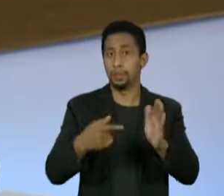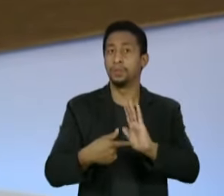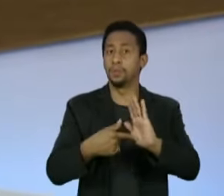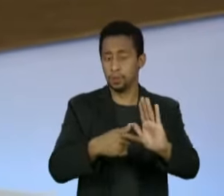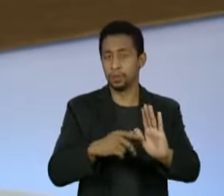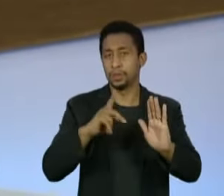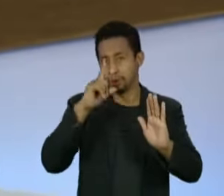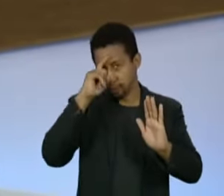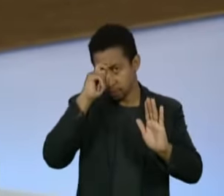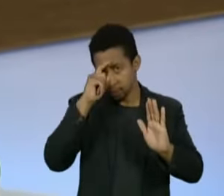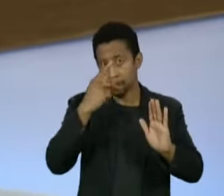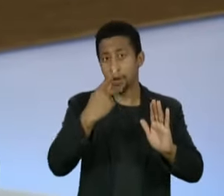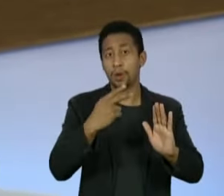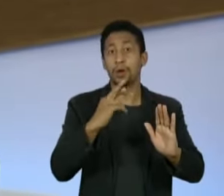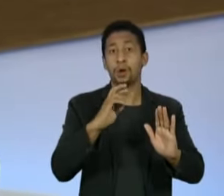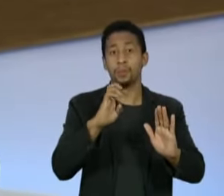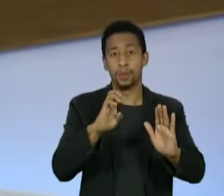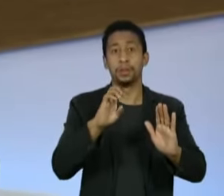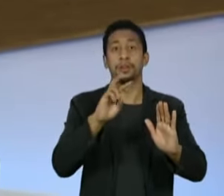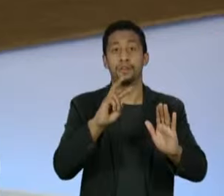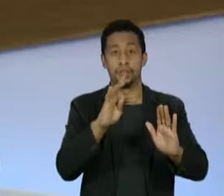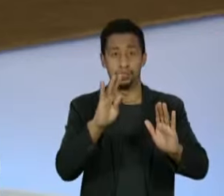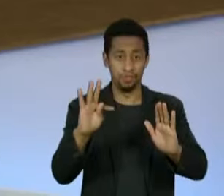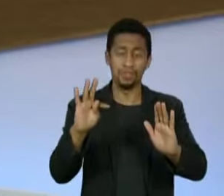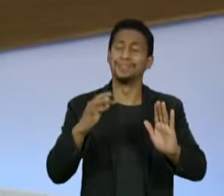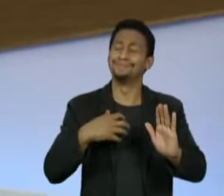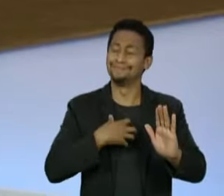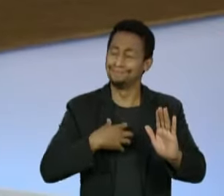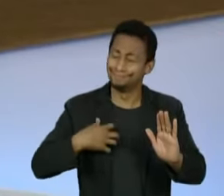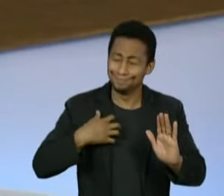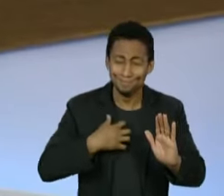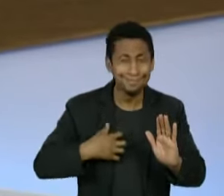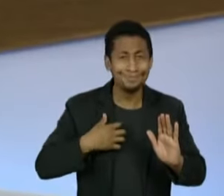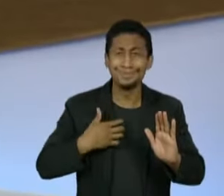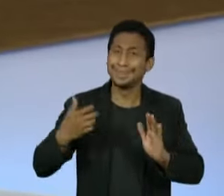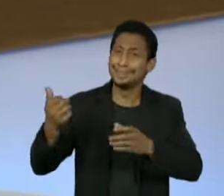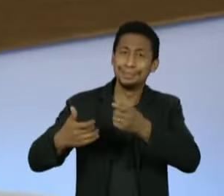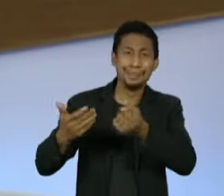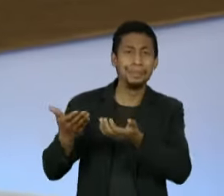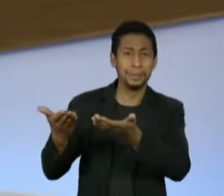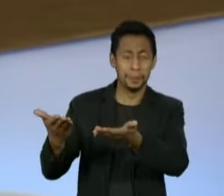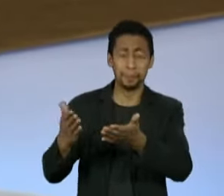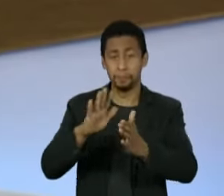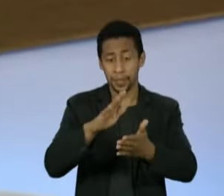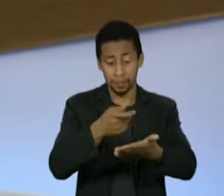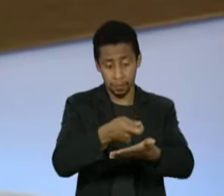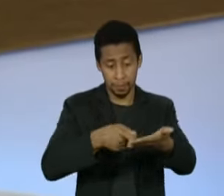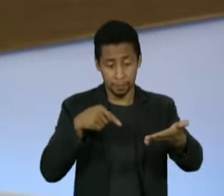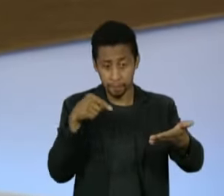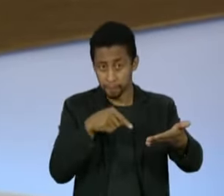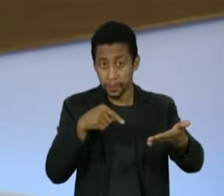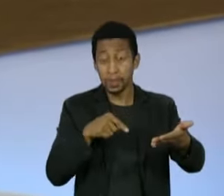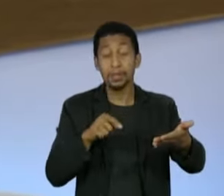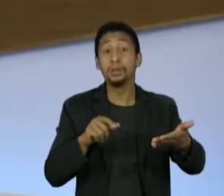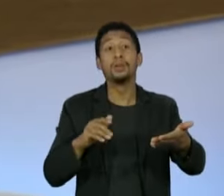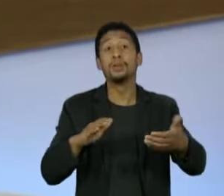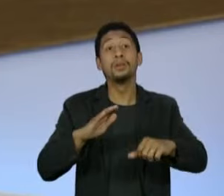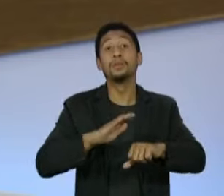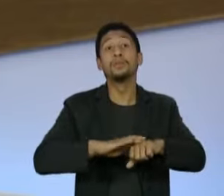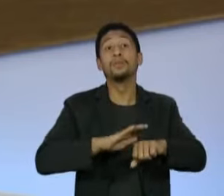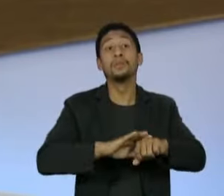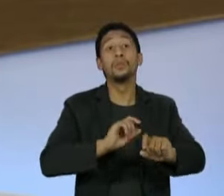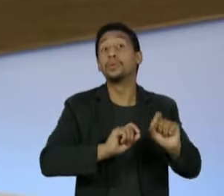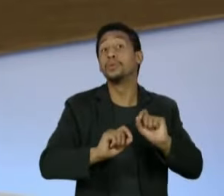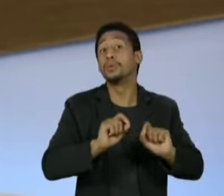são talvez um dos mais angustiantes de se ouvir. E o que eu queria saber em termos práticos do relatório é o que a gente pode esperar em